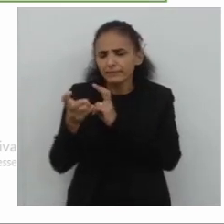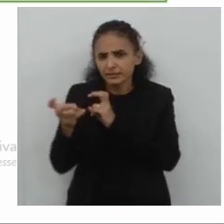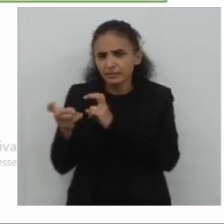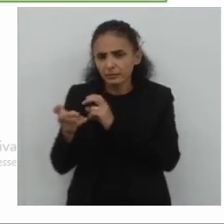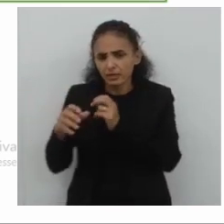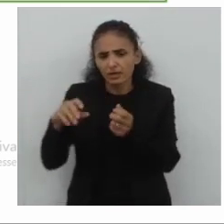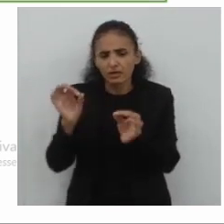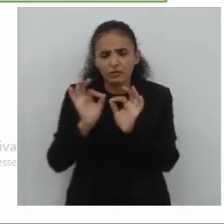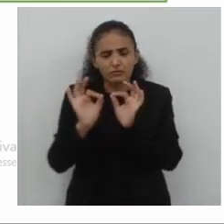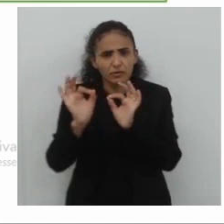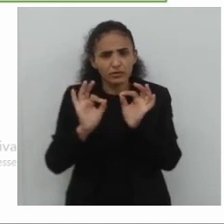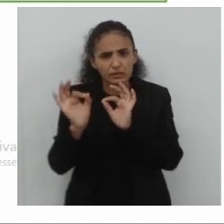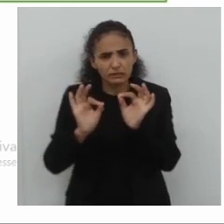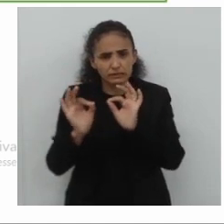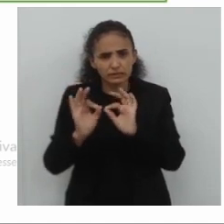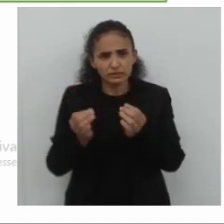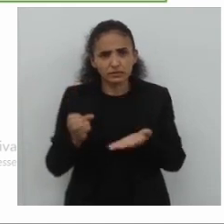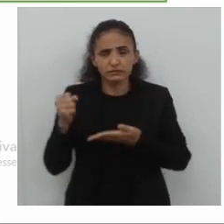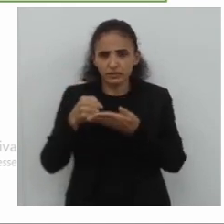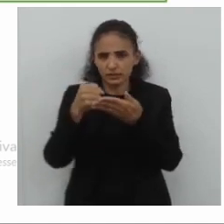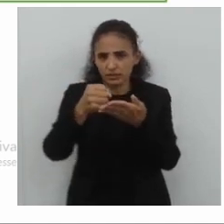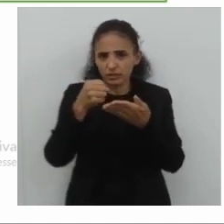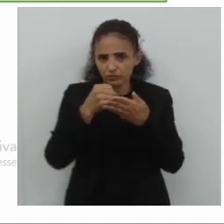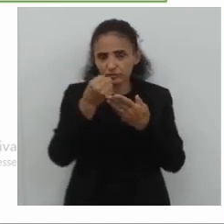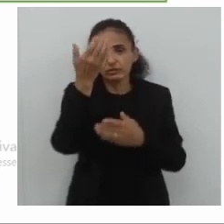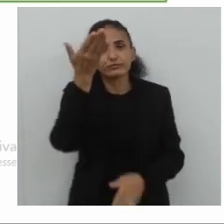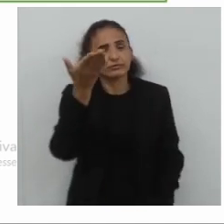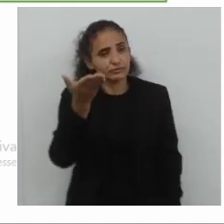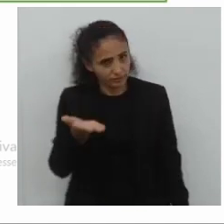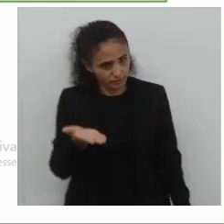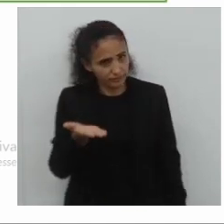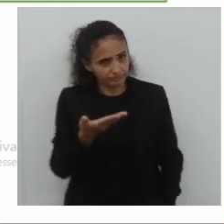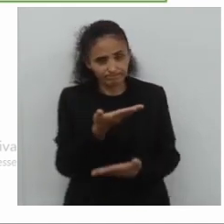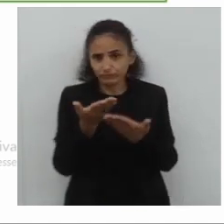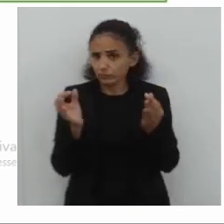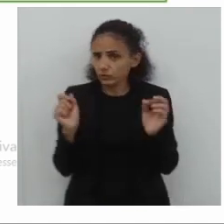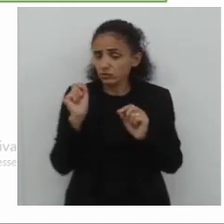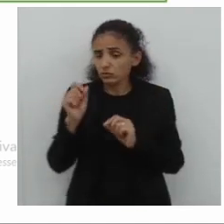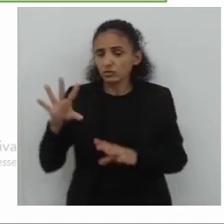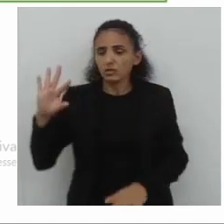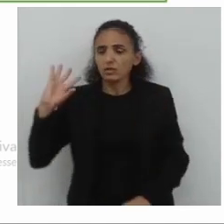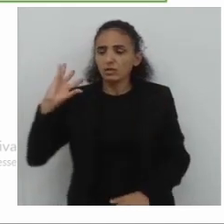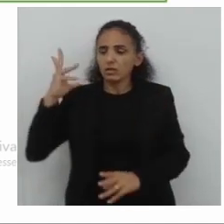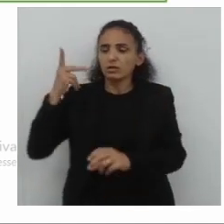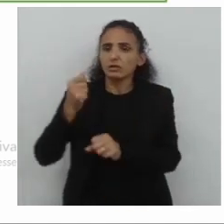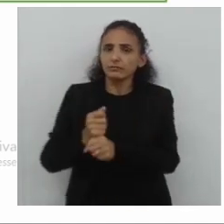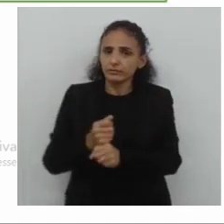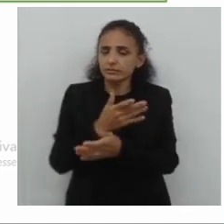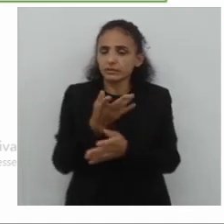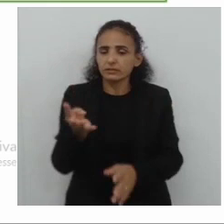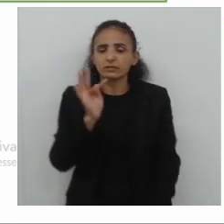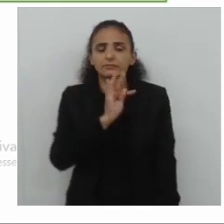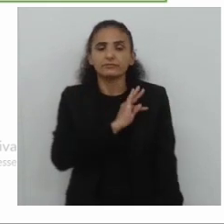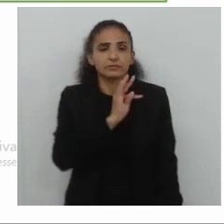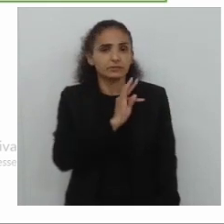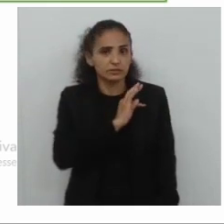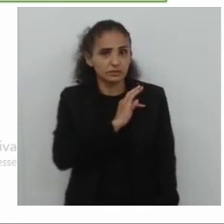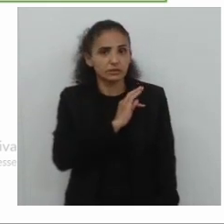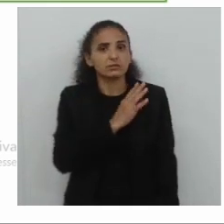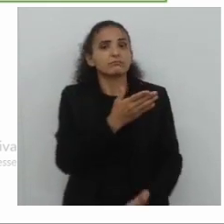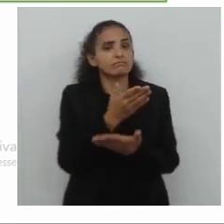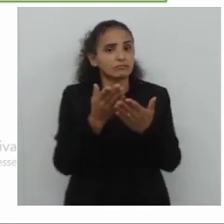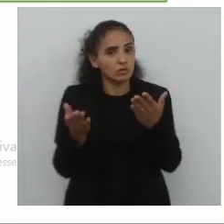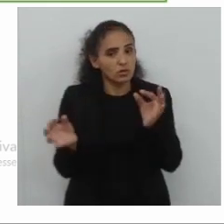vão adequar, linguagem, ao gênero, certo? Então, veja só, o que é uma revisão técnica? Pode ser, o